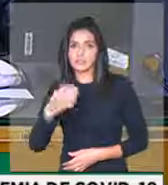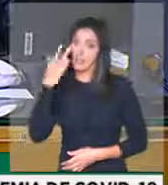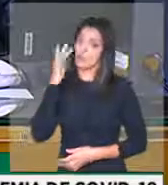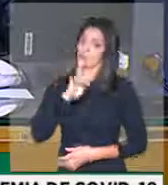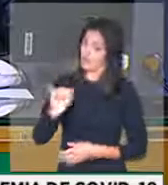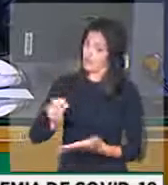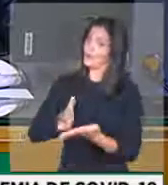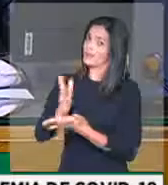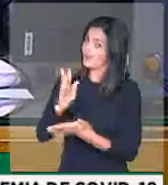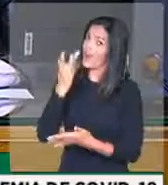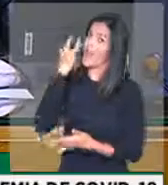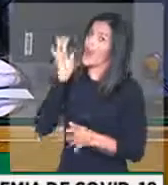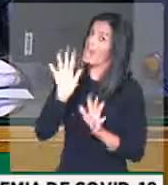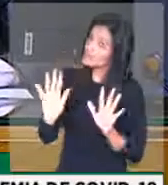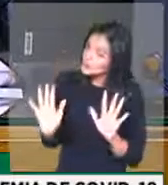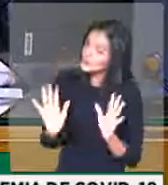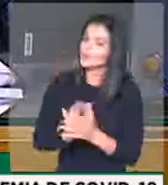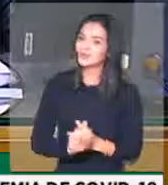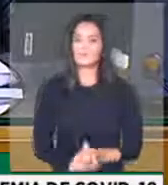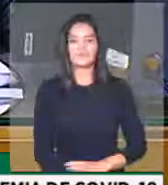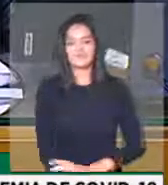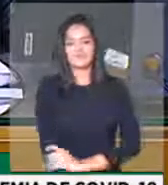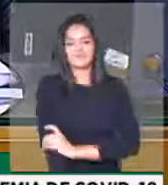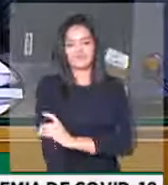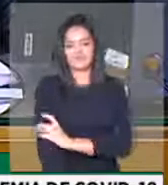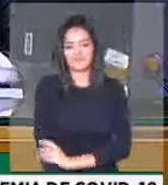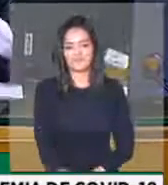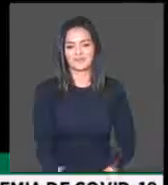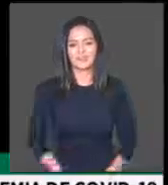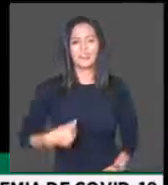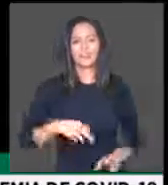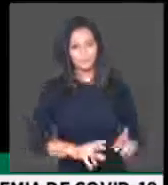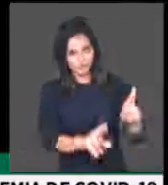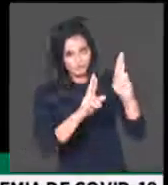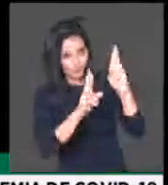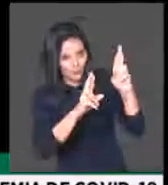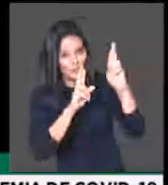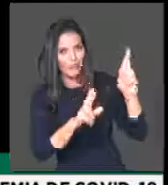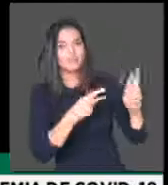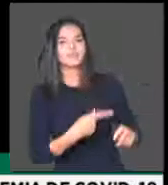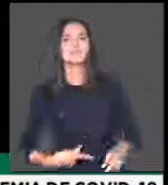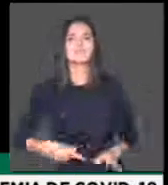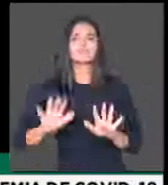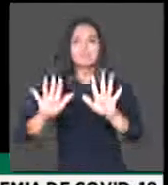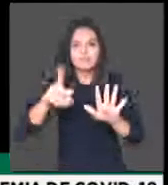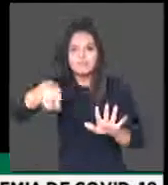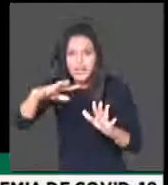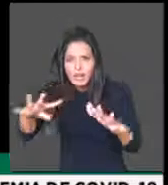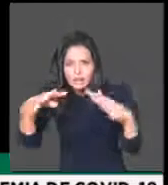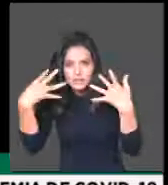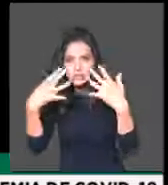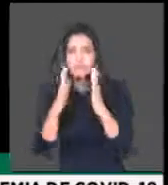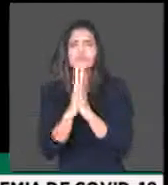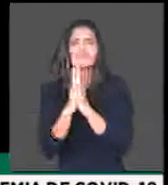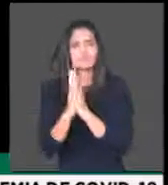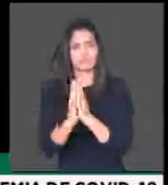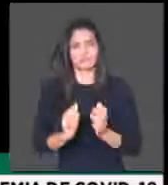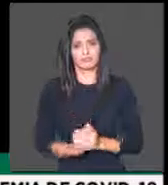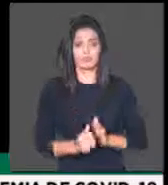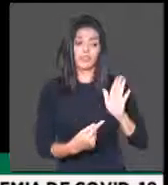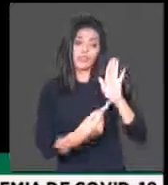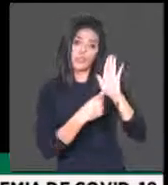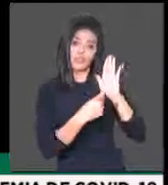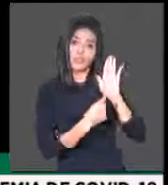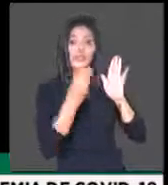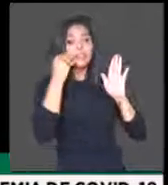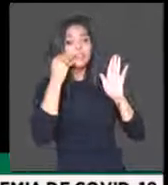Sandro. Mara, presidente, eu quero desde já pedir a atenção dos colegas, é uma emenda simples, ela prevê que